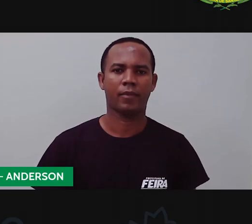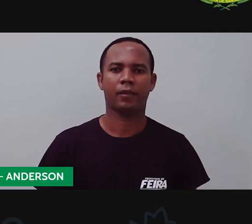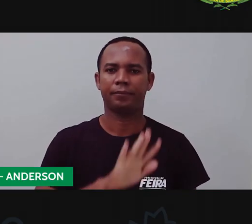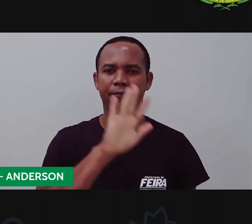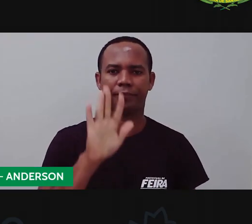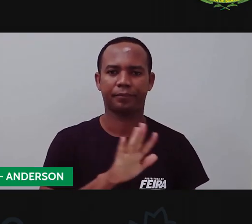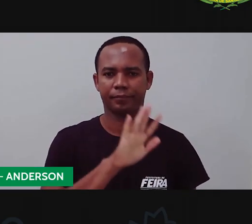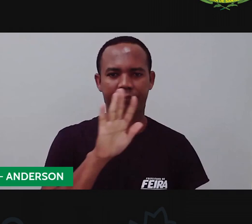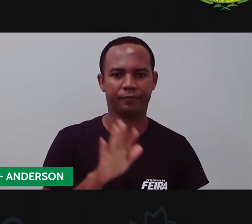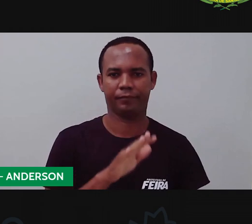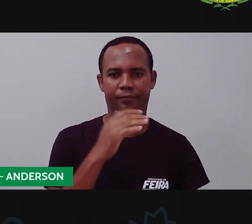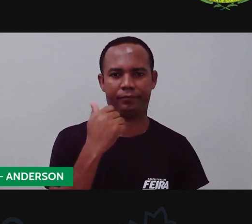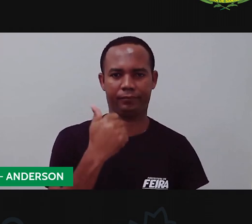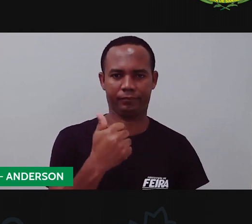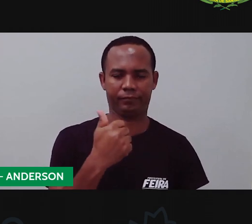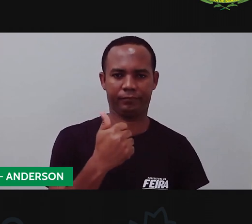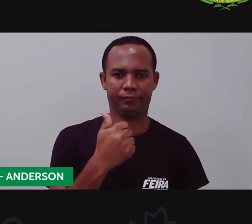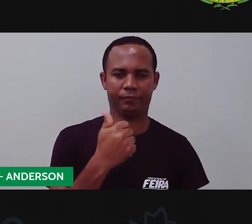Oi,